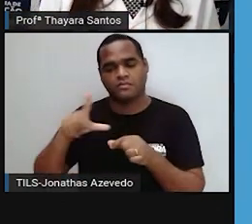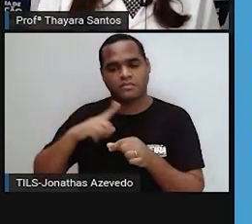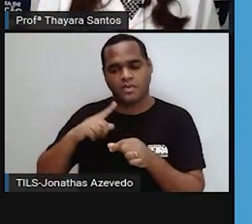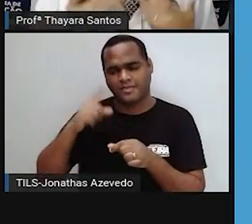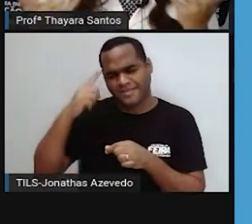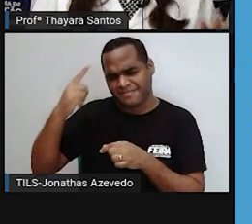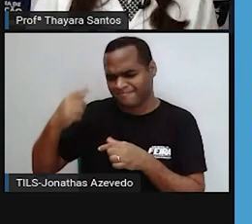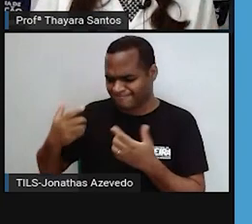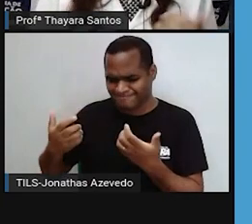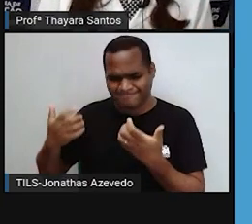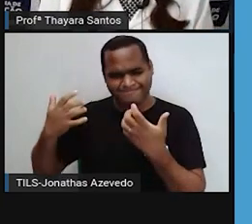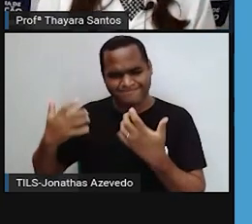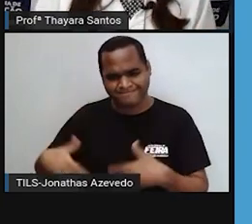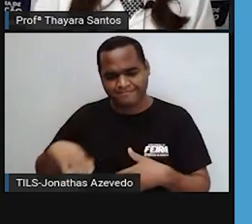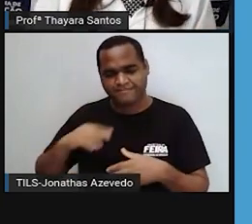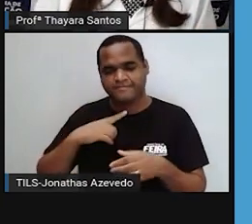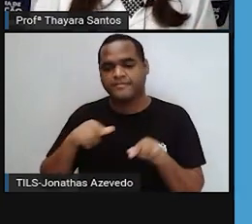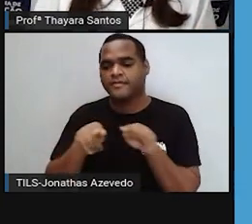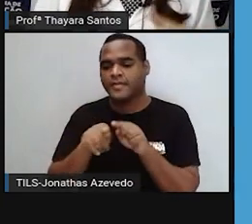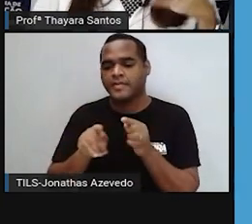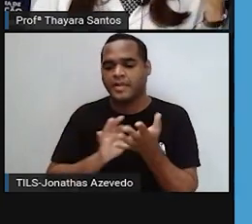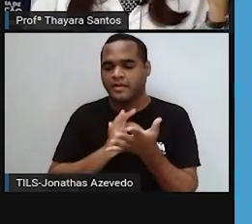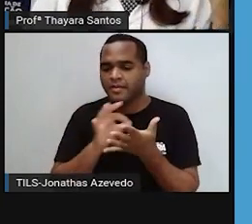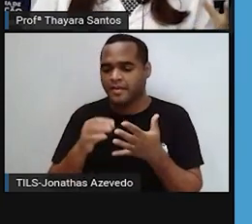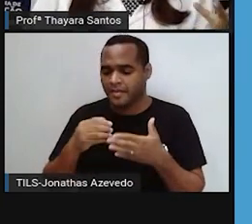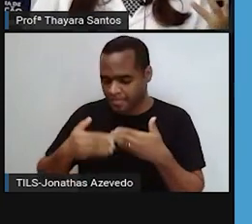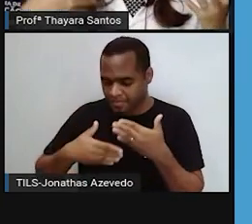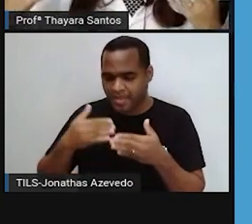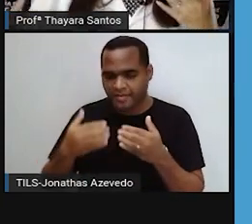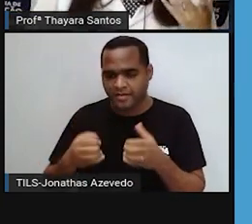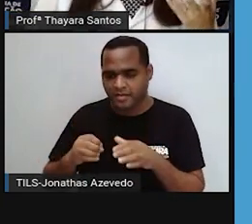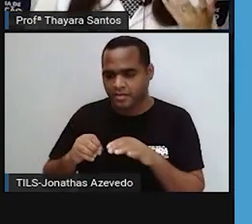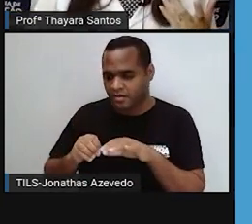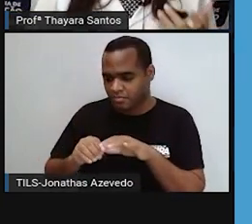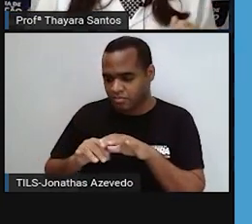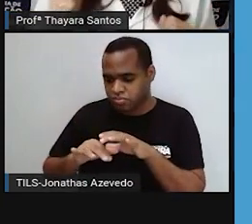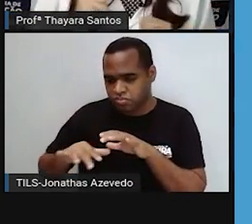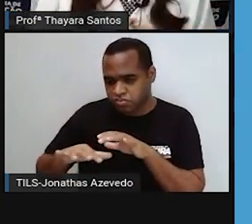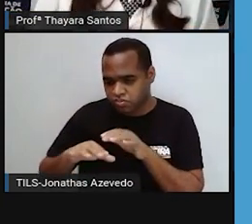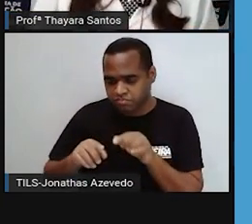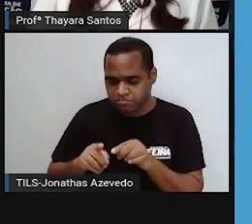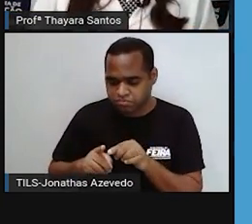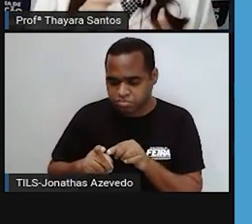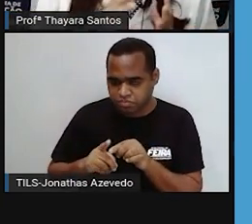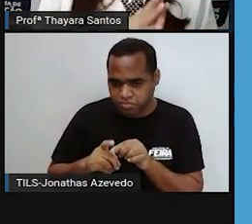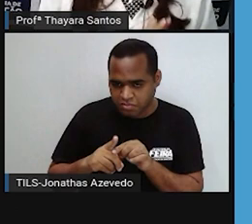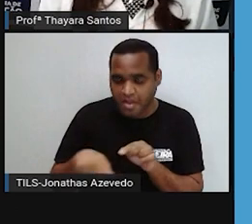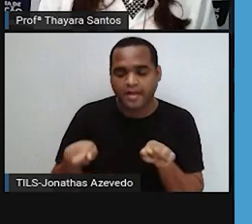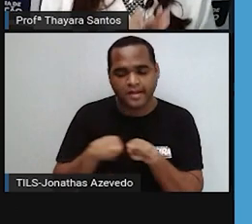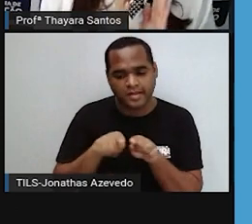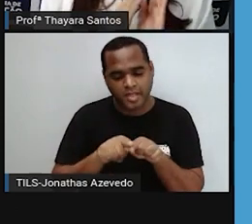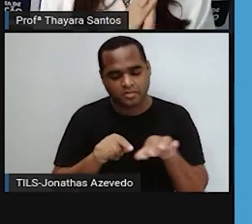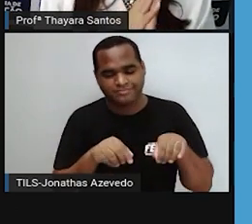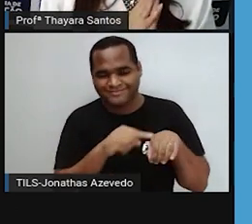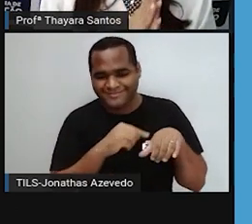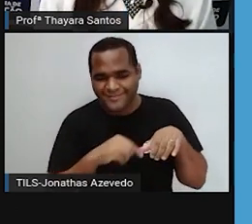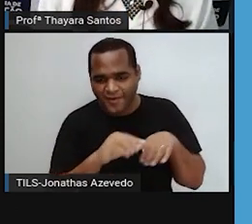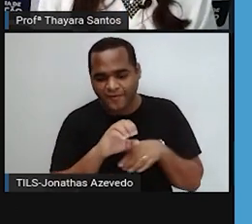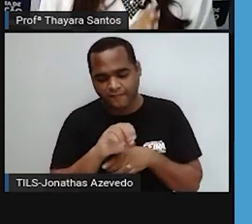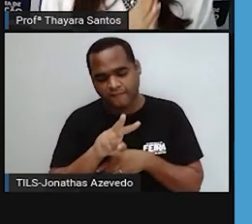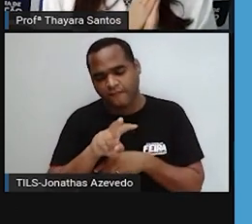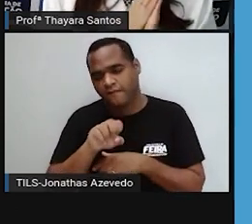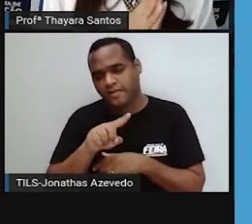reprodutivas, as células também precisam se dividir para formar espermatozoide e ovócito. E os centríolos, eles estão